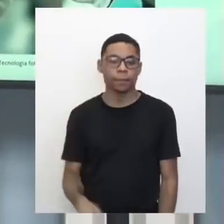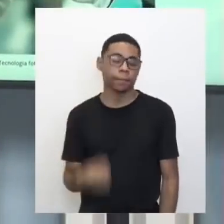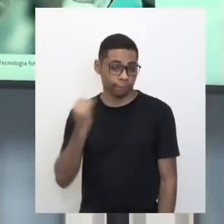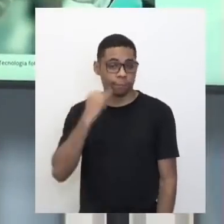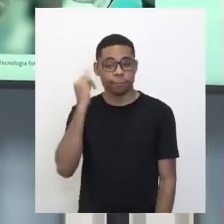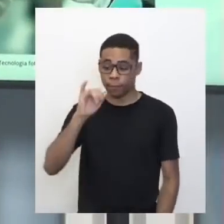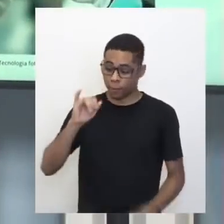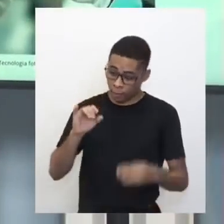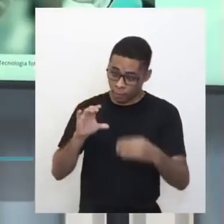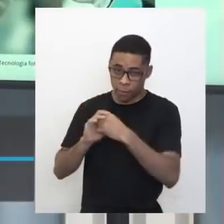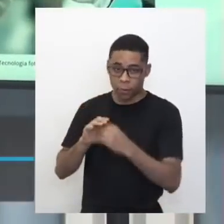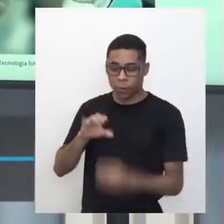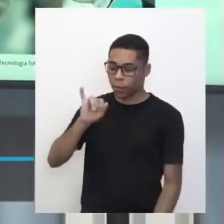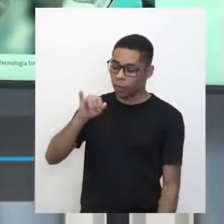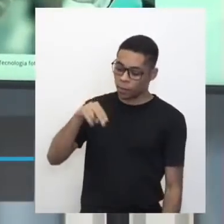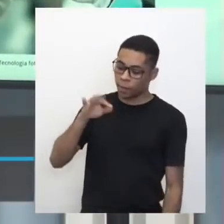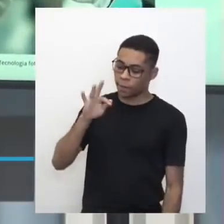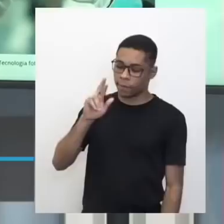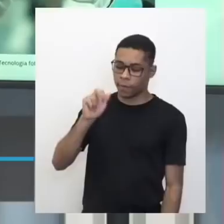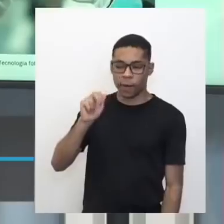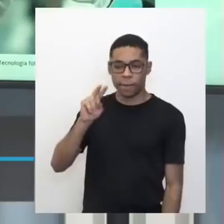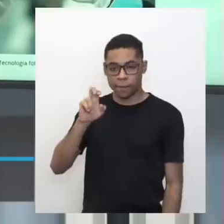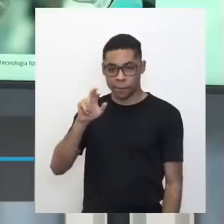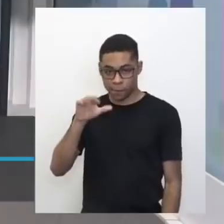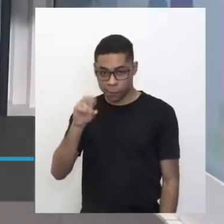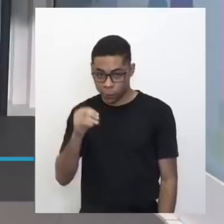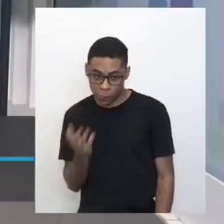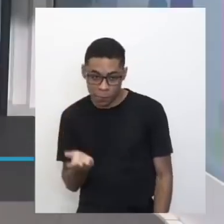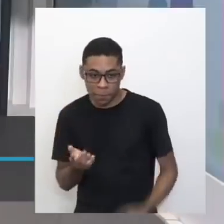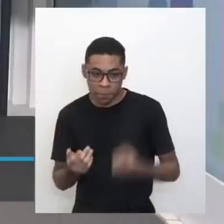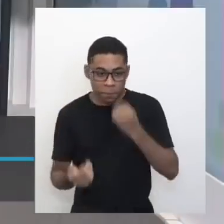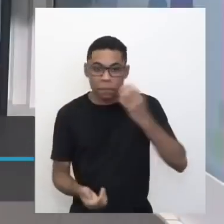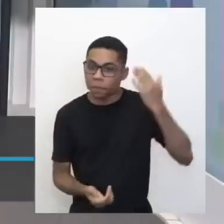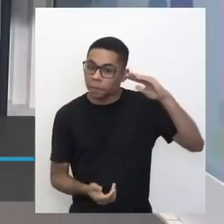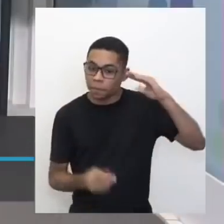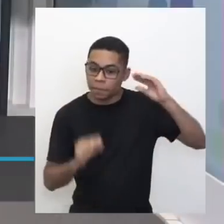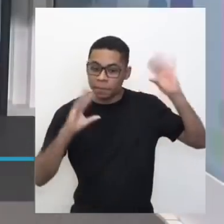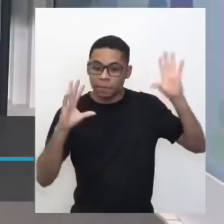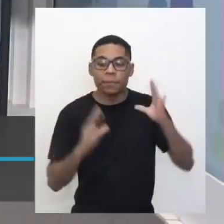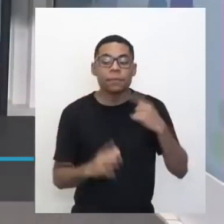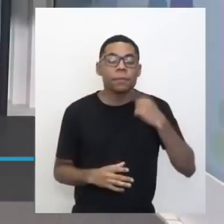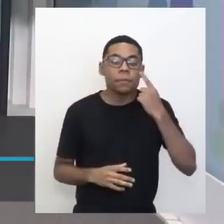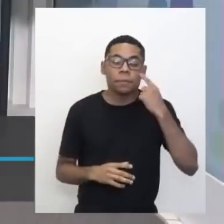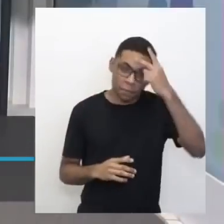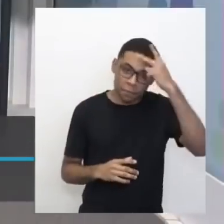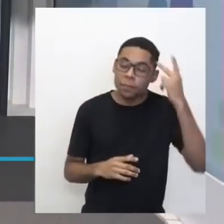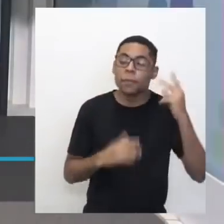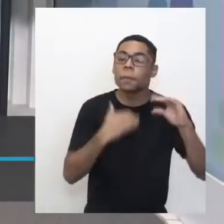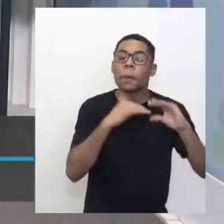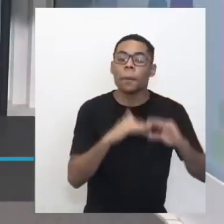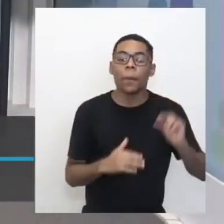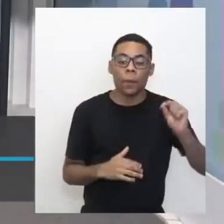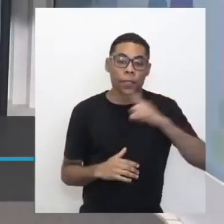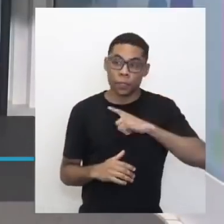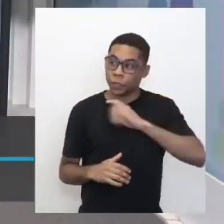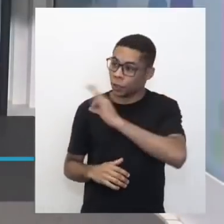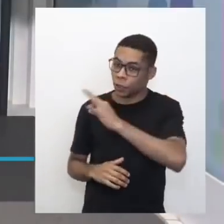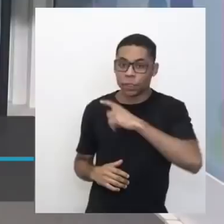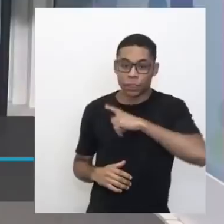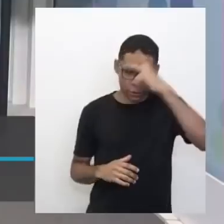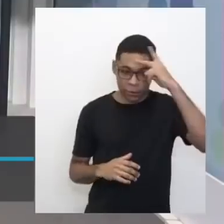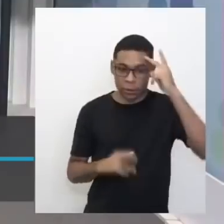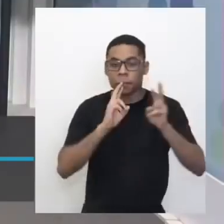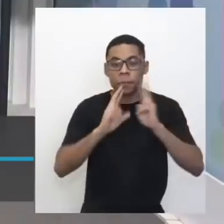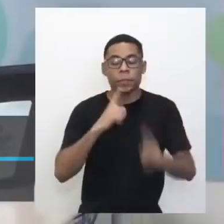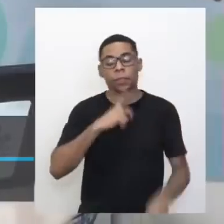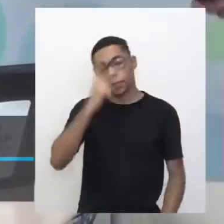infravermelho. Já começamos bem, eu acho. O o pessoal está achando aí, Ed? Olha, o pessoal está falando, tem gente respondendo ainda aqui, tem gente que